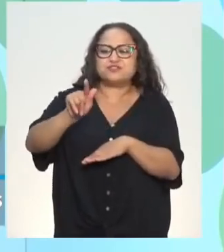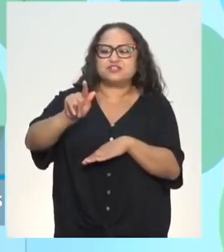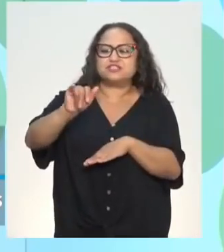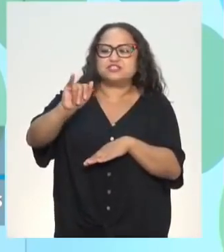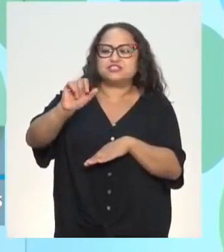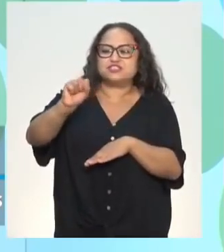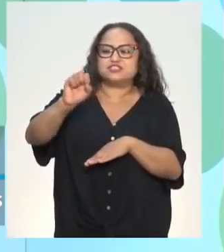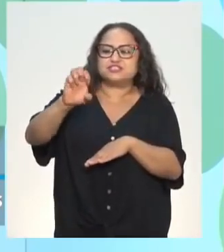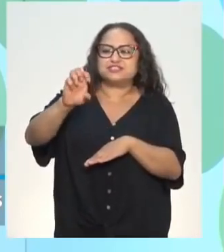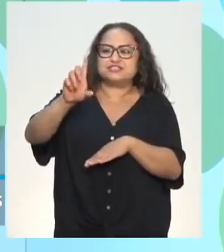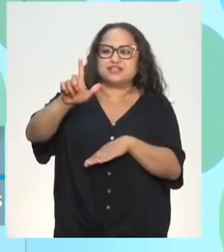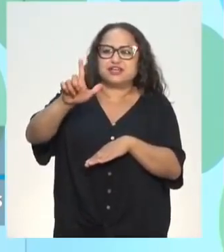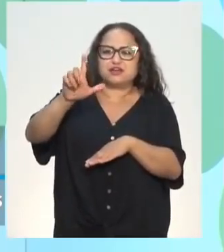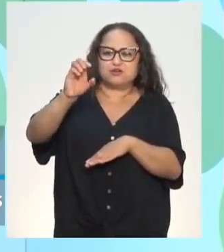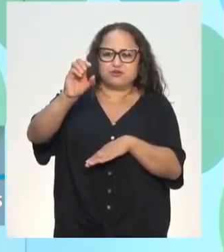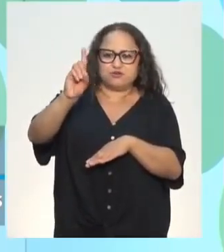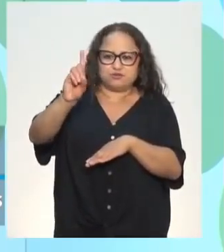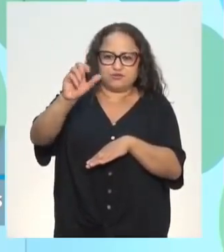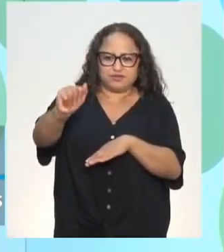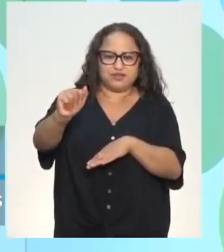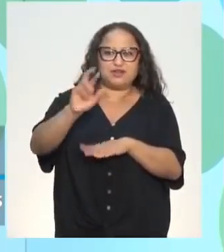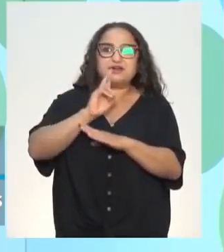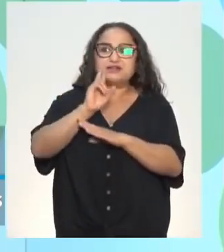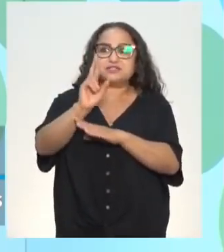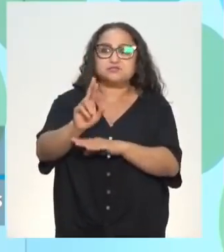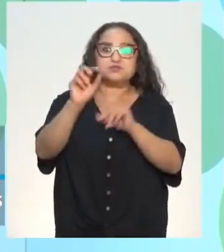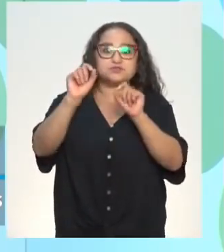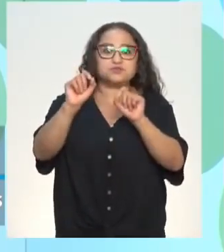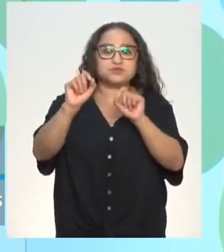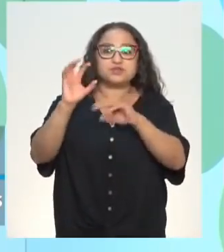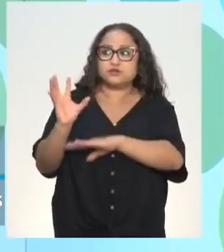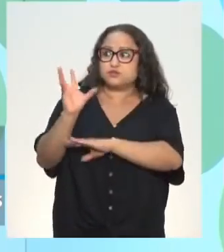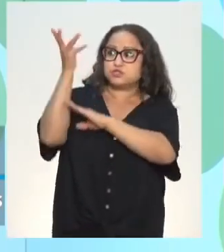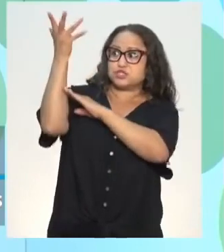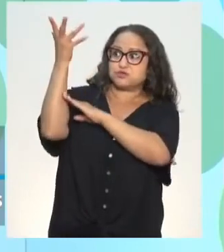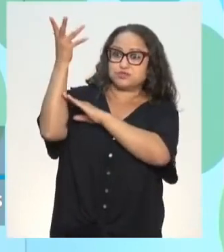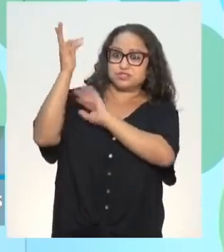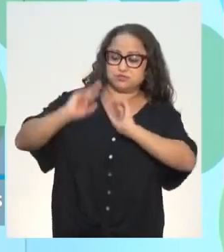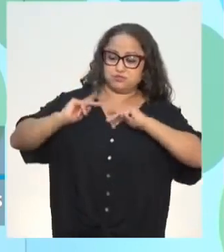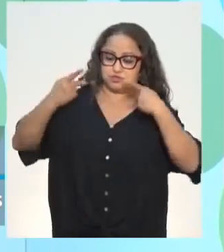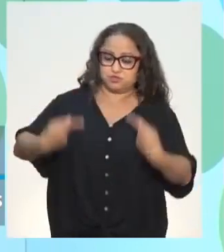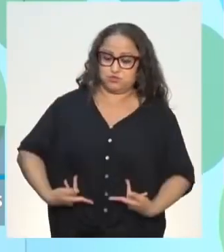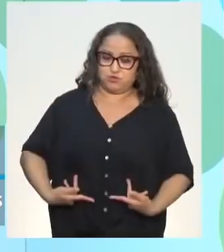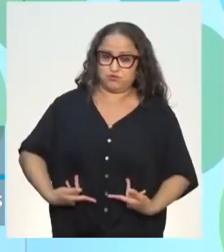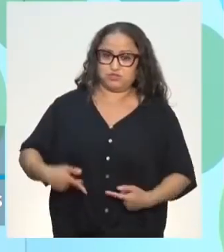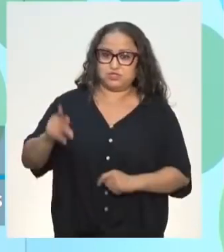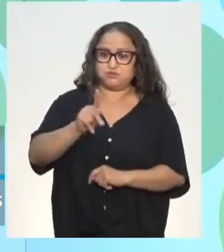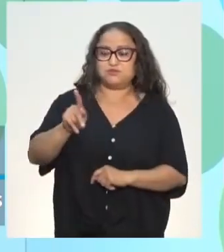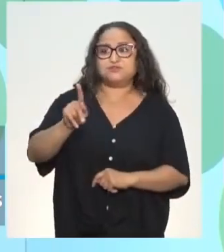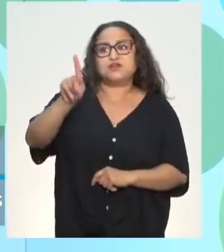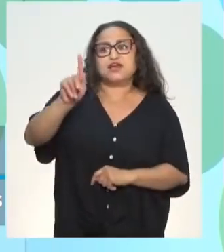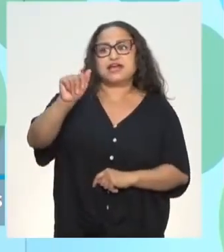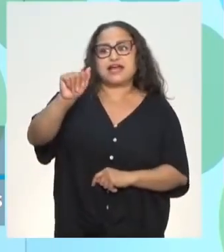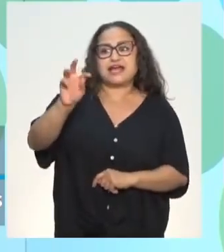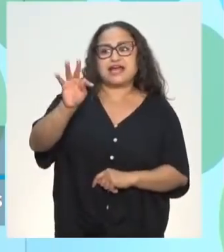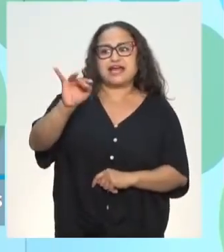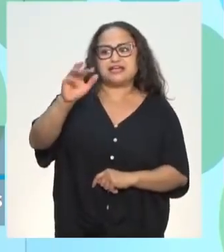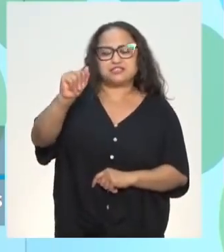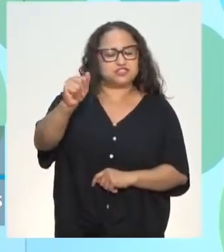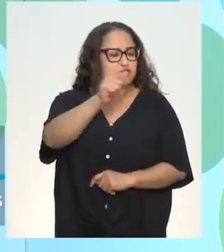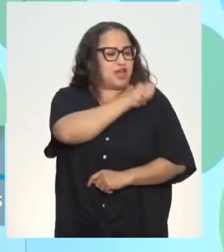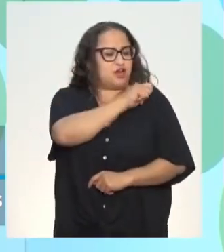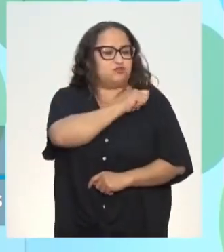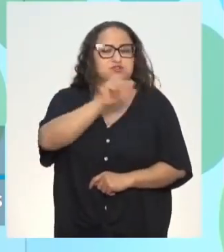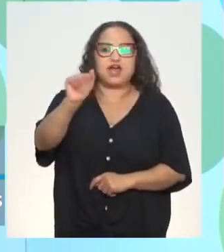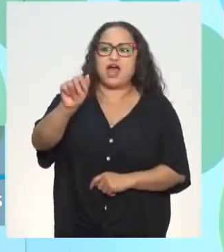participação da Nicole. A resposta seria os fenômenos causados pelo homem. A ProCátia manda a resposta da Aurora.